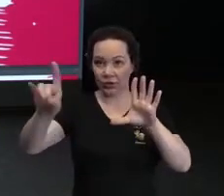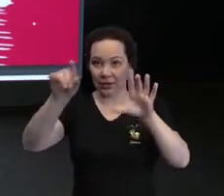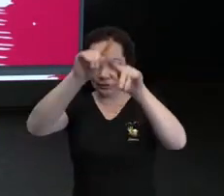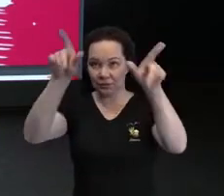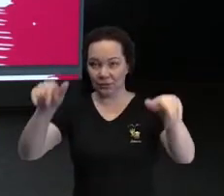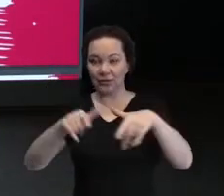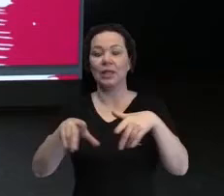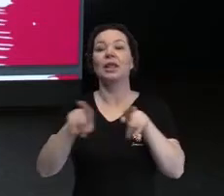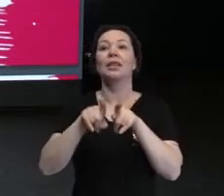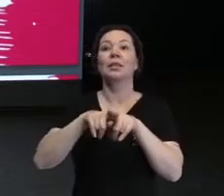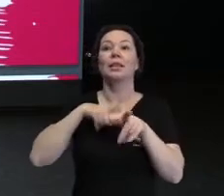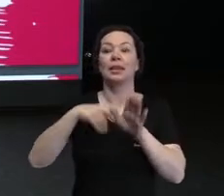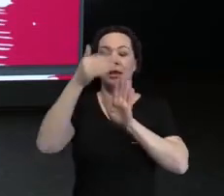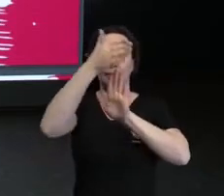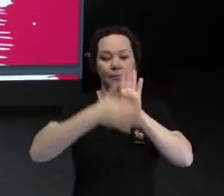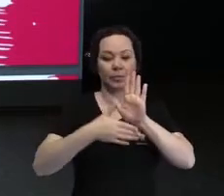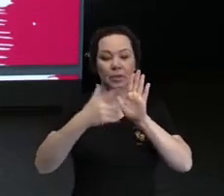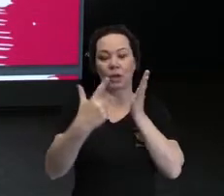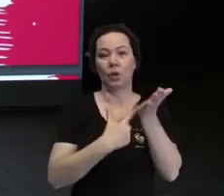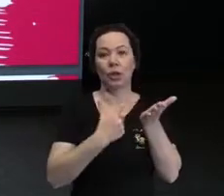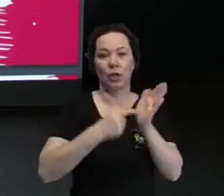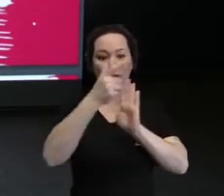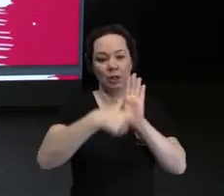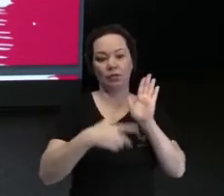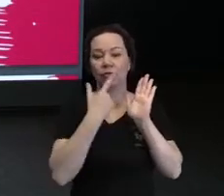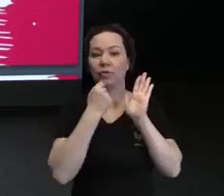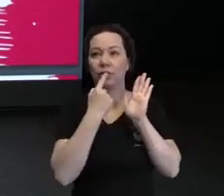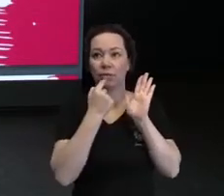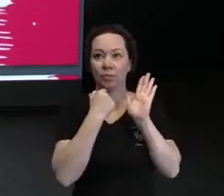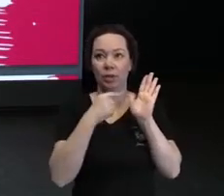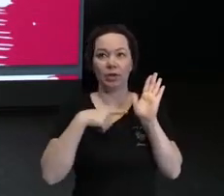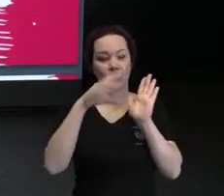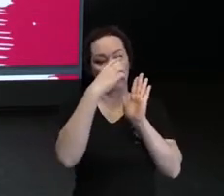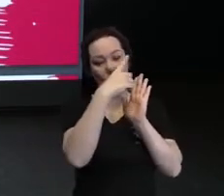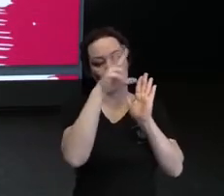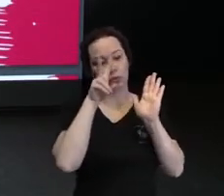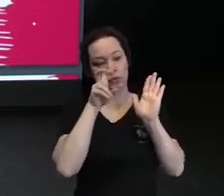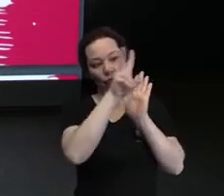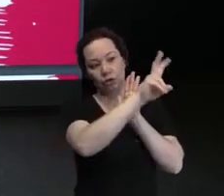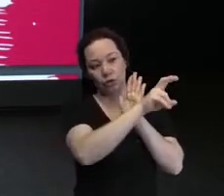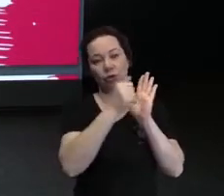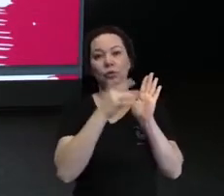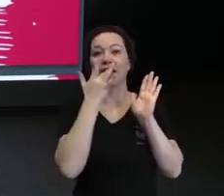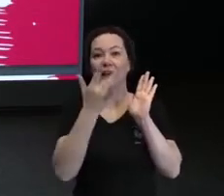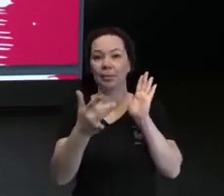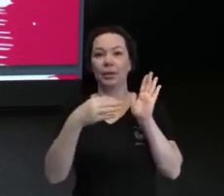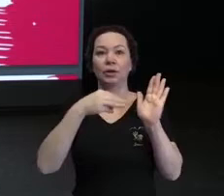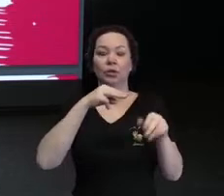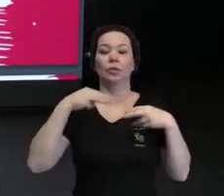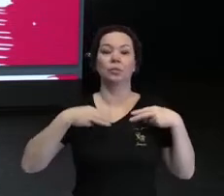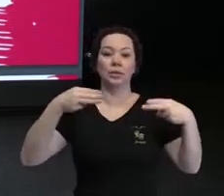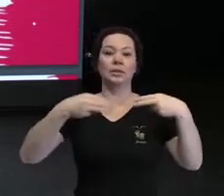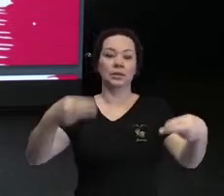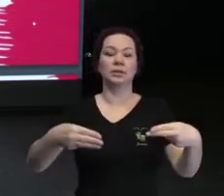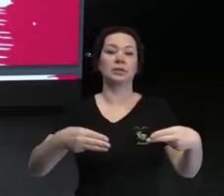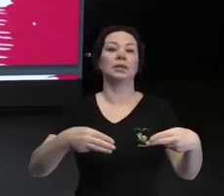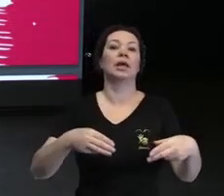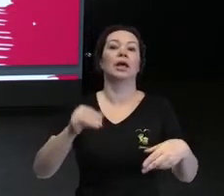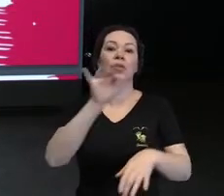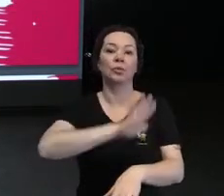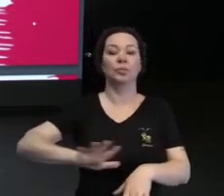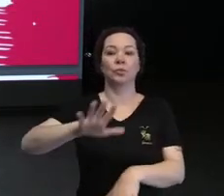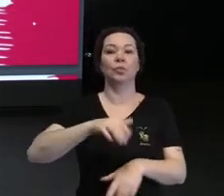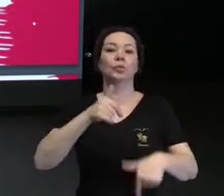tem aqui a capa do livro, ele é em vermelho, e o título está em branco, o Ministério Público do Trabalho e os Direitos dos